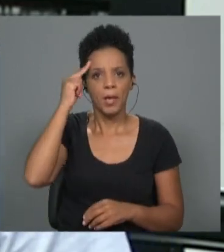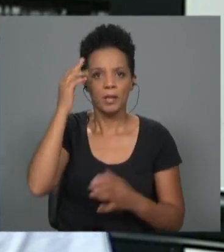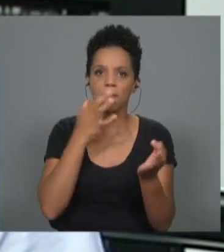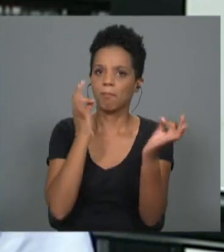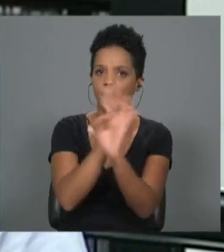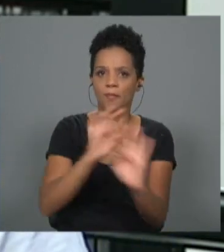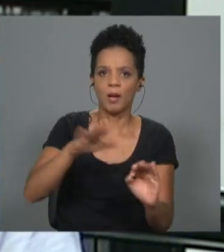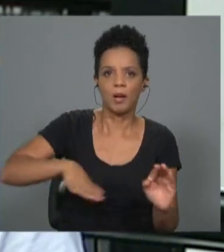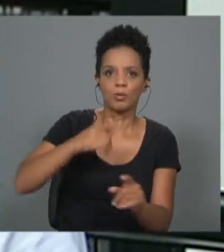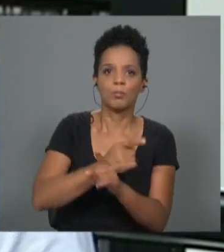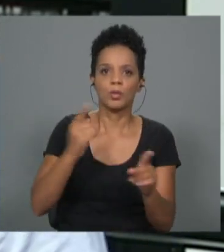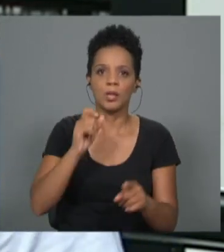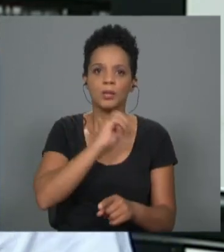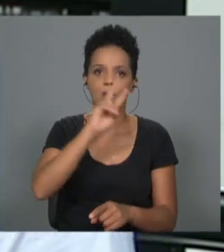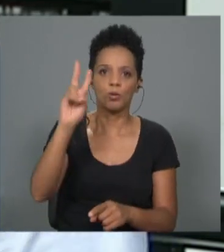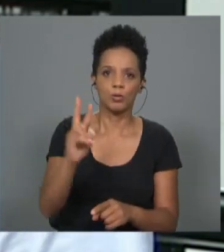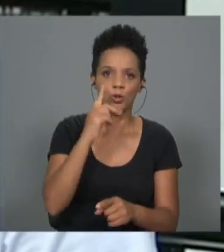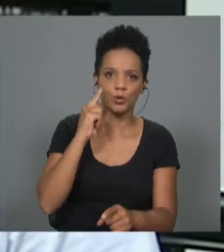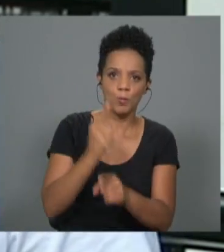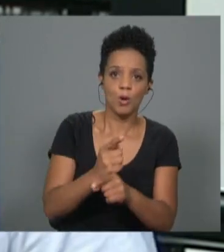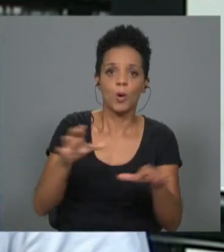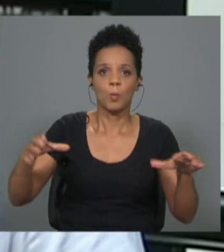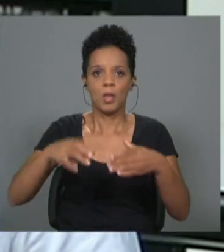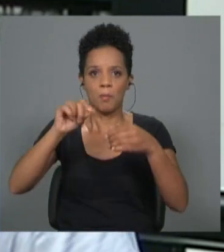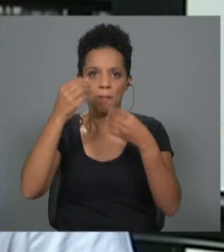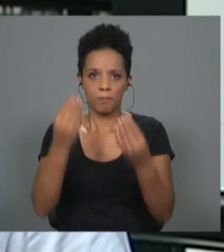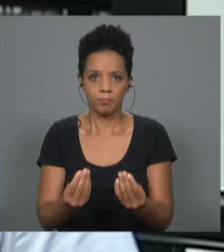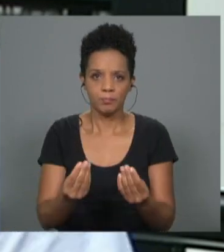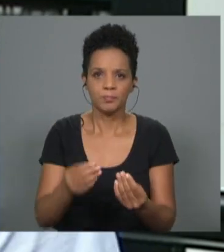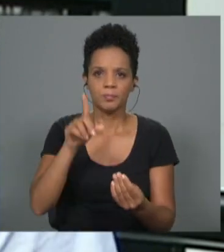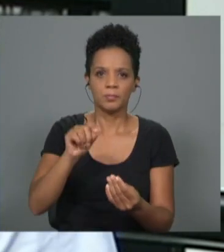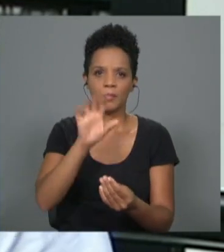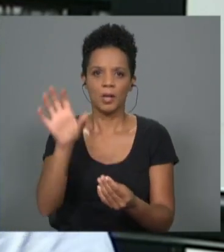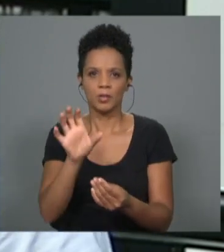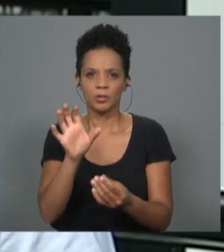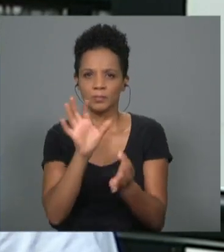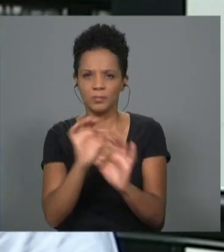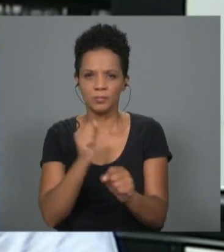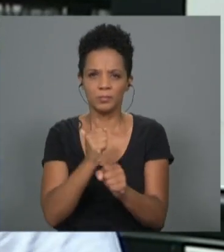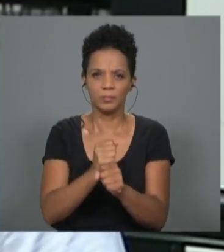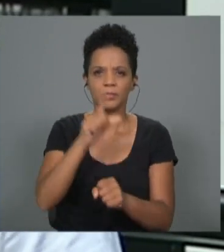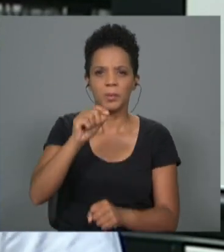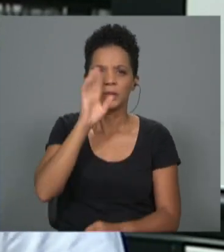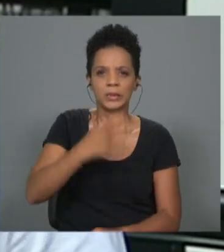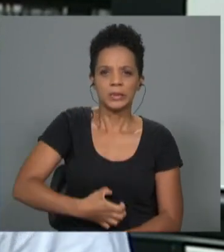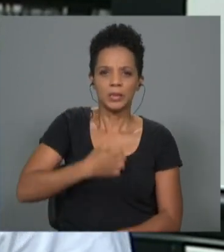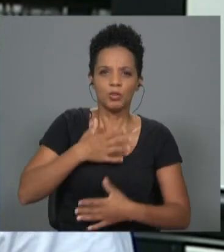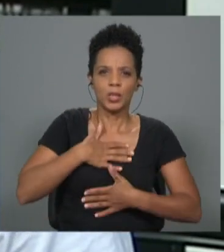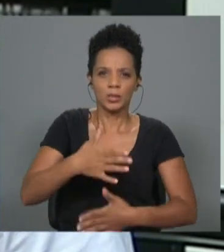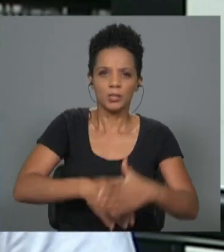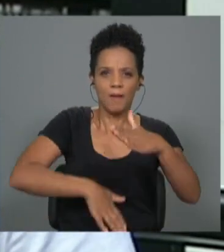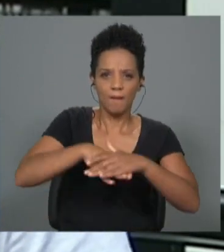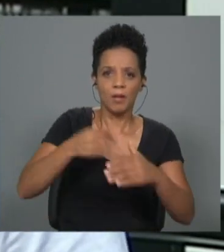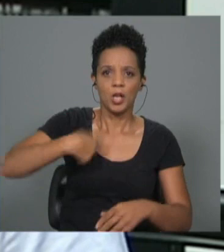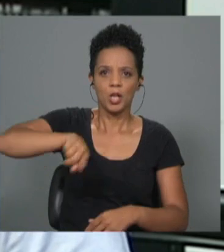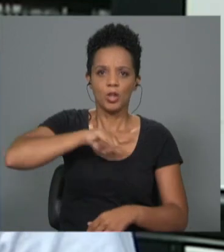isso, porque você tem uma combinação de uma grande comunidade e grandes lugares para trabalhar. Mas também quando você sente exaustado, você pede no